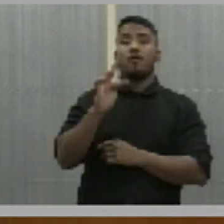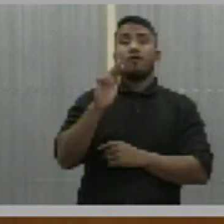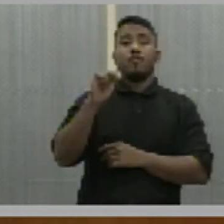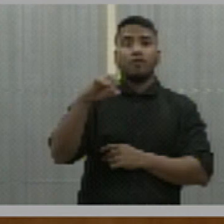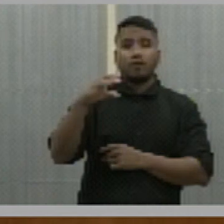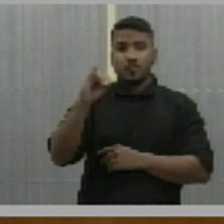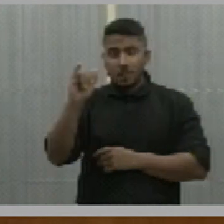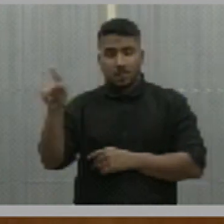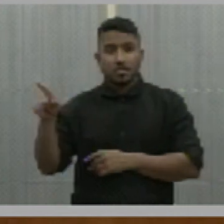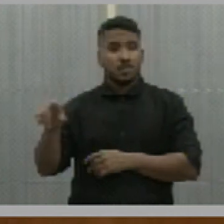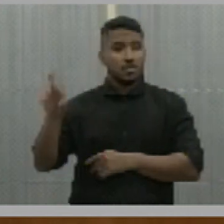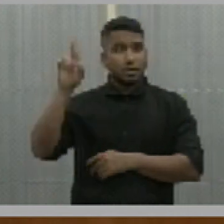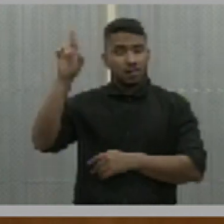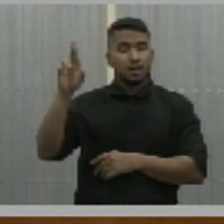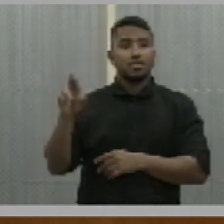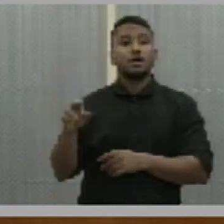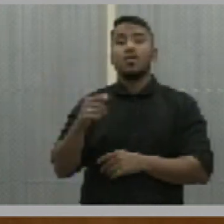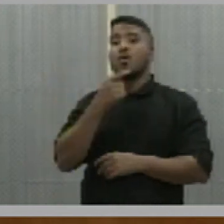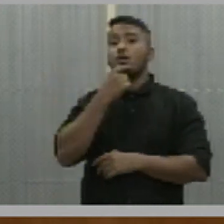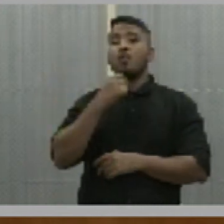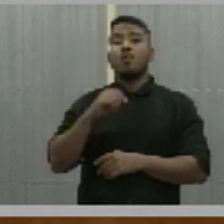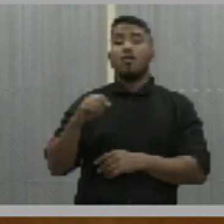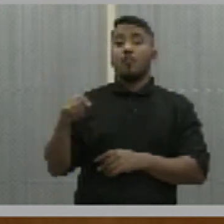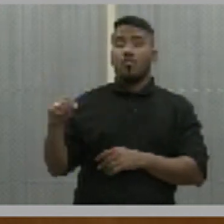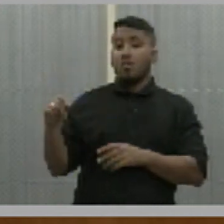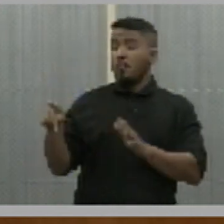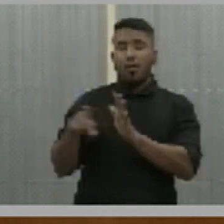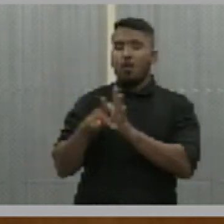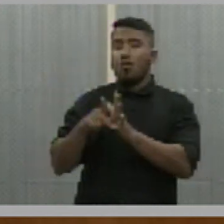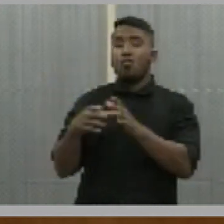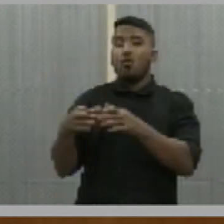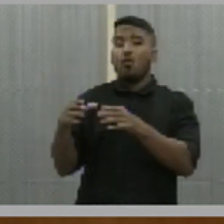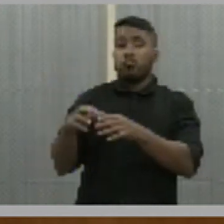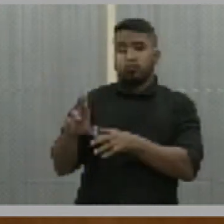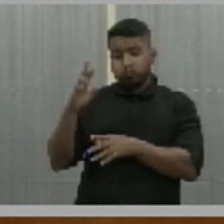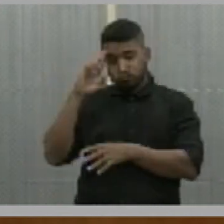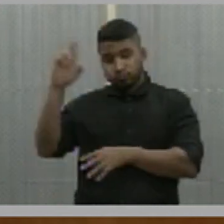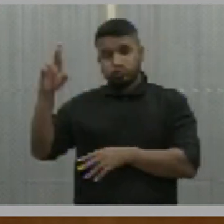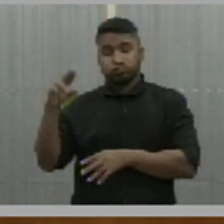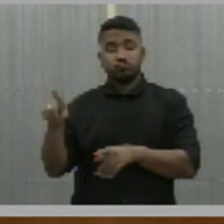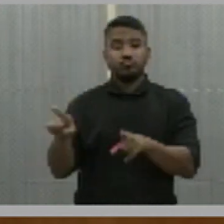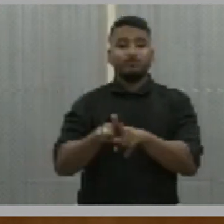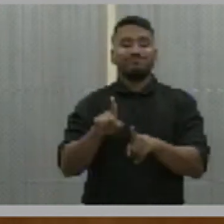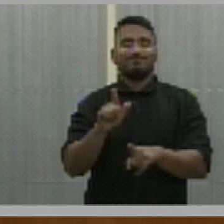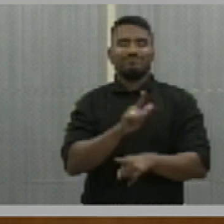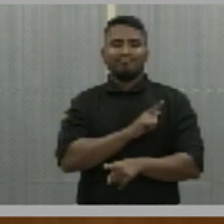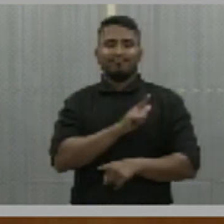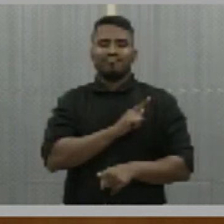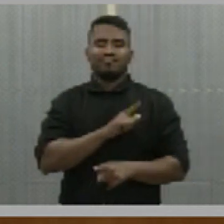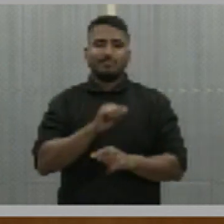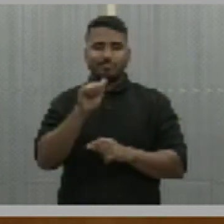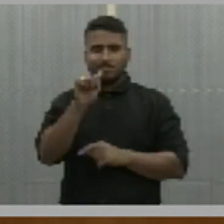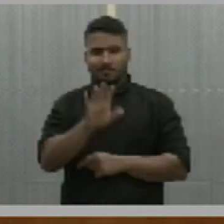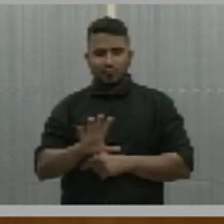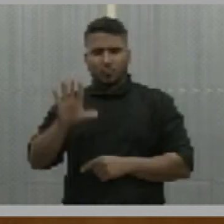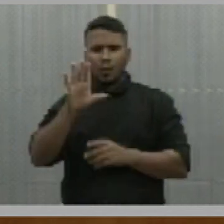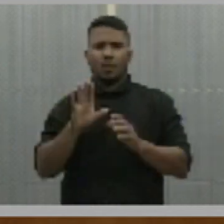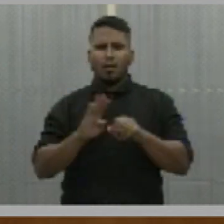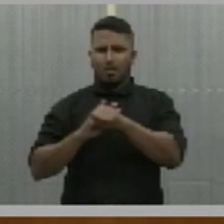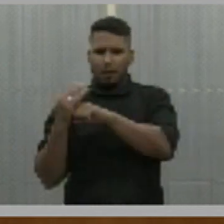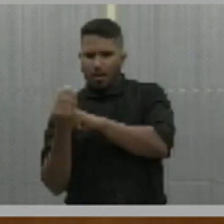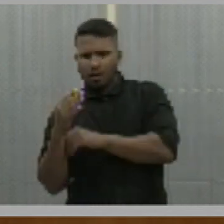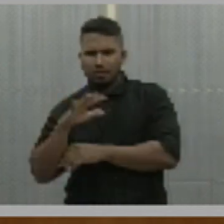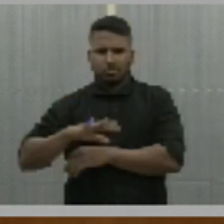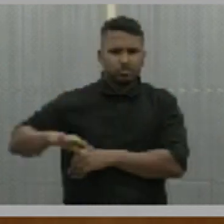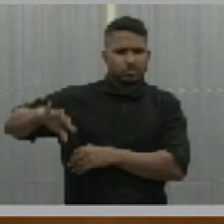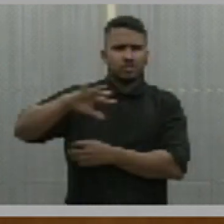estavam lá representadas através do seu corpo diretivo, tinha também de associações locais